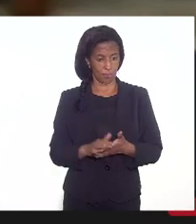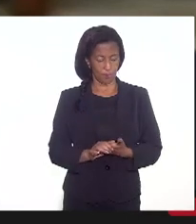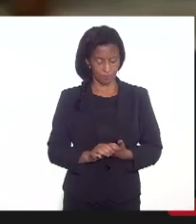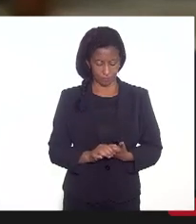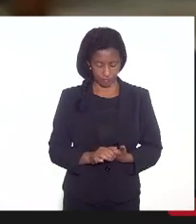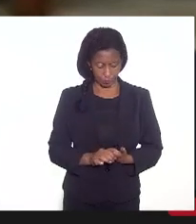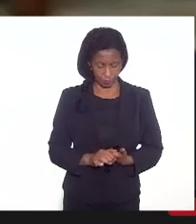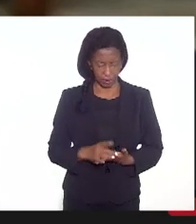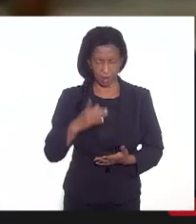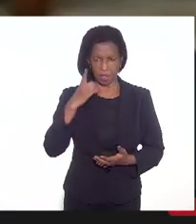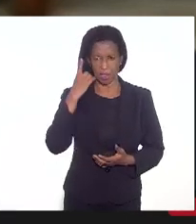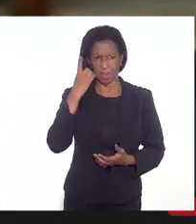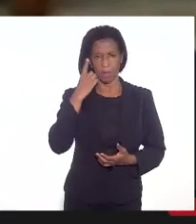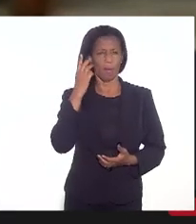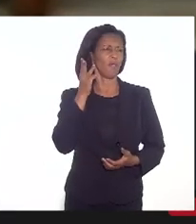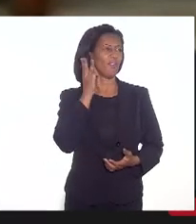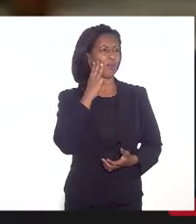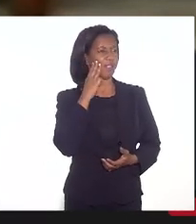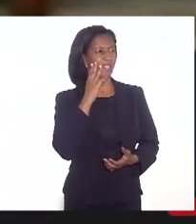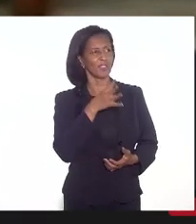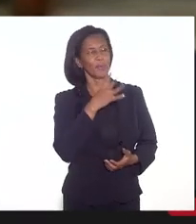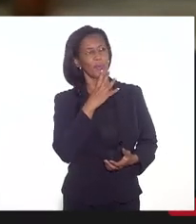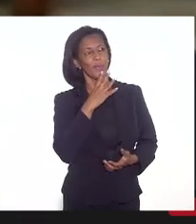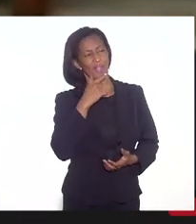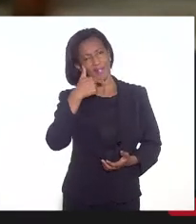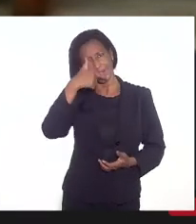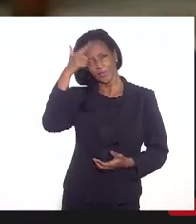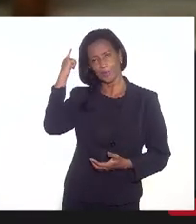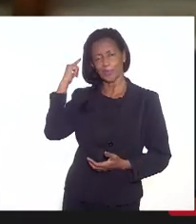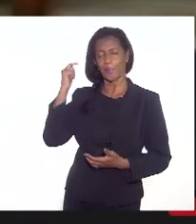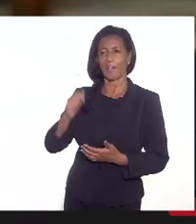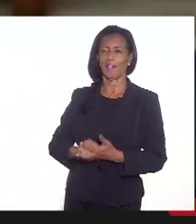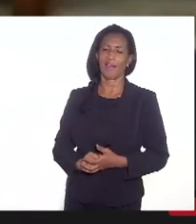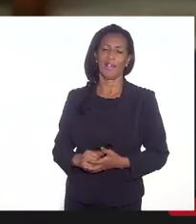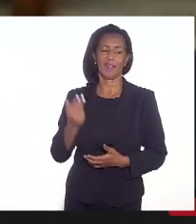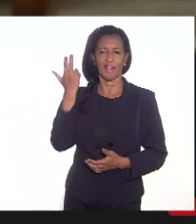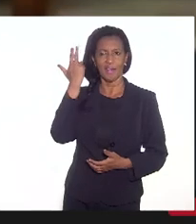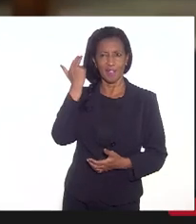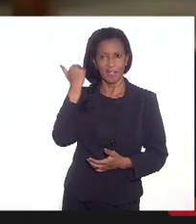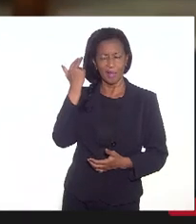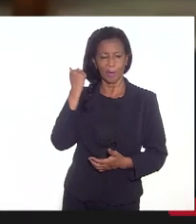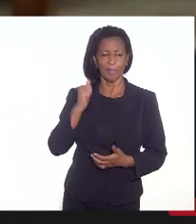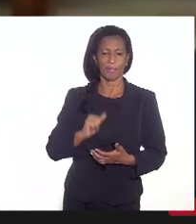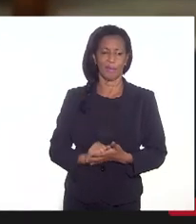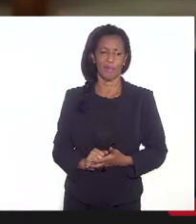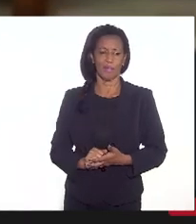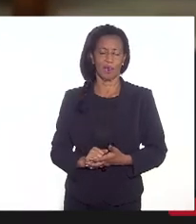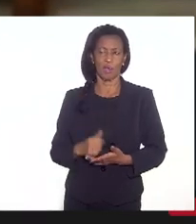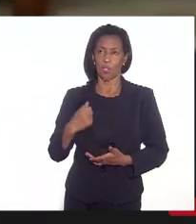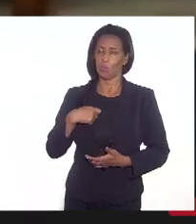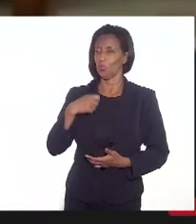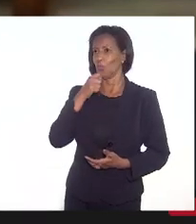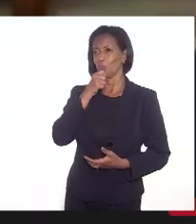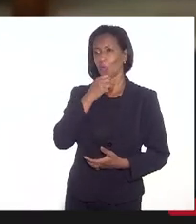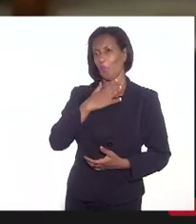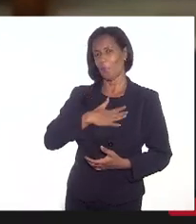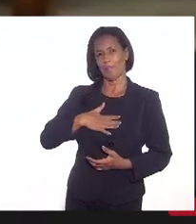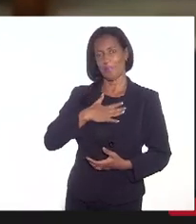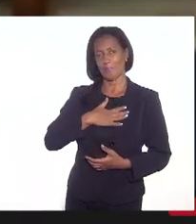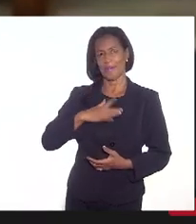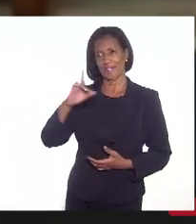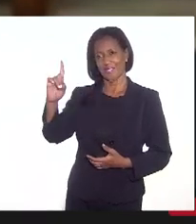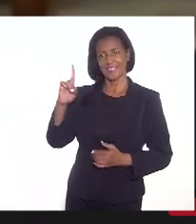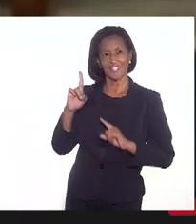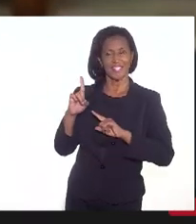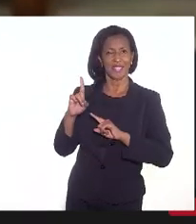o deputado Valdeck já me conhece, o deputado Luiz Paulo, o deputado Eliomar, não tive o prazer de conhecer pessoalmente, não